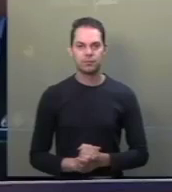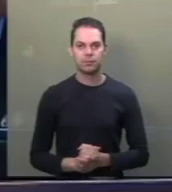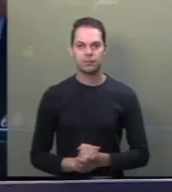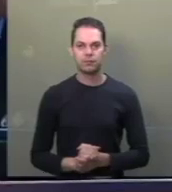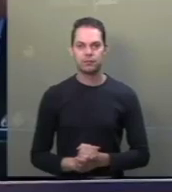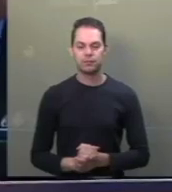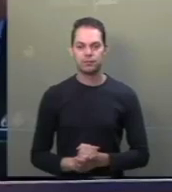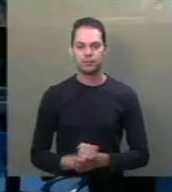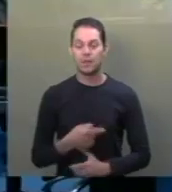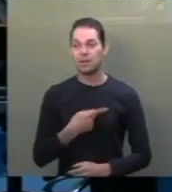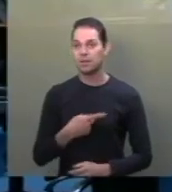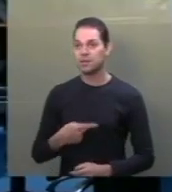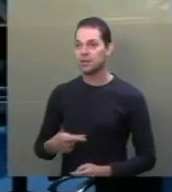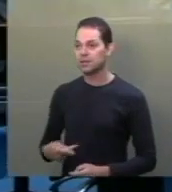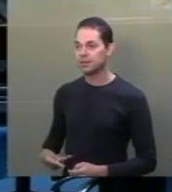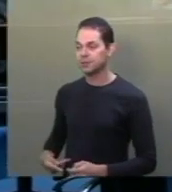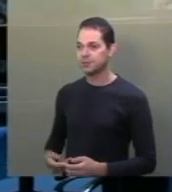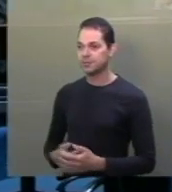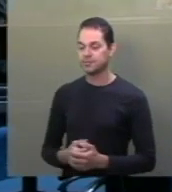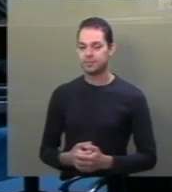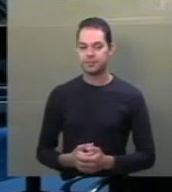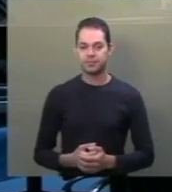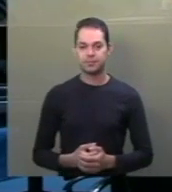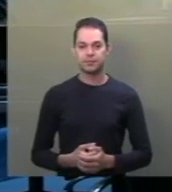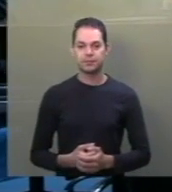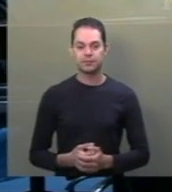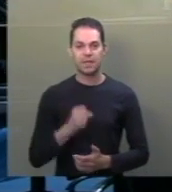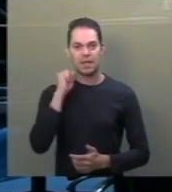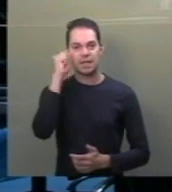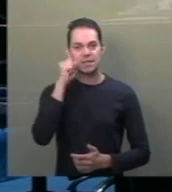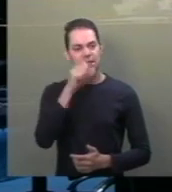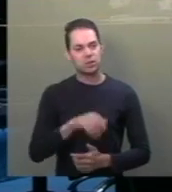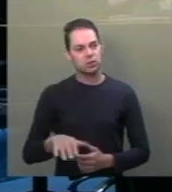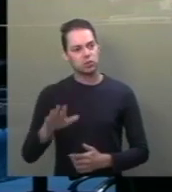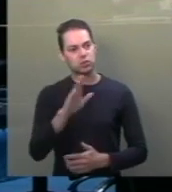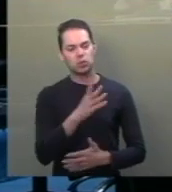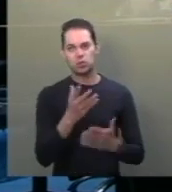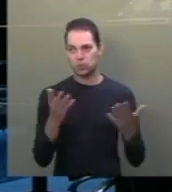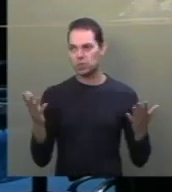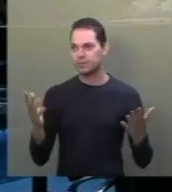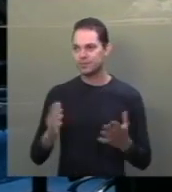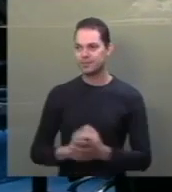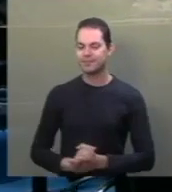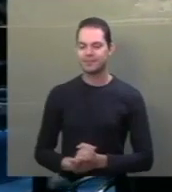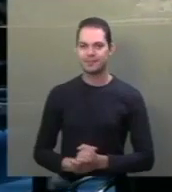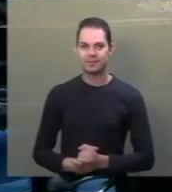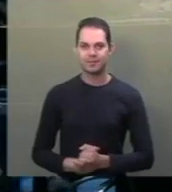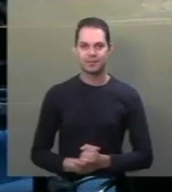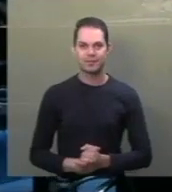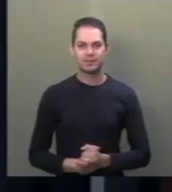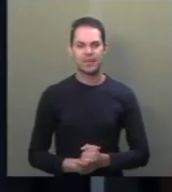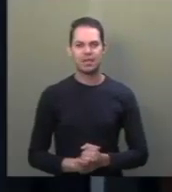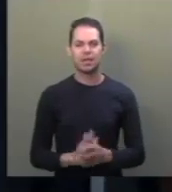Senhor Presidente, senhores senadores, senhoras senadoras, esse